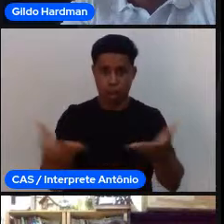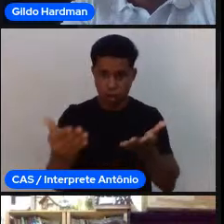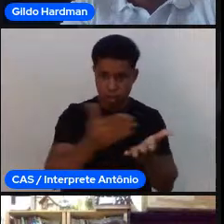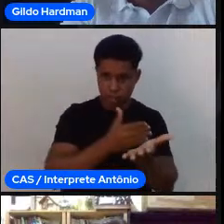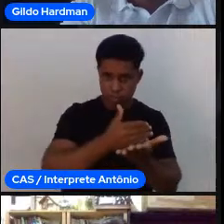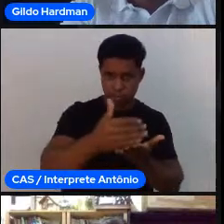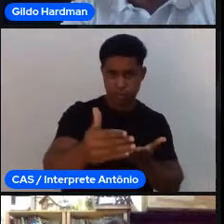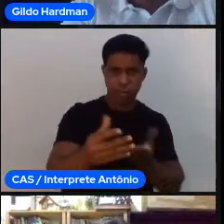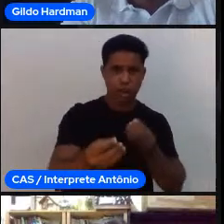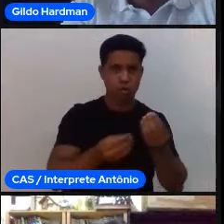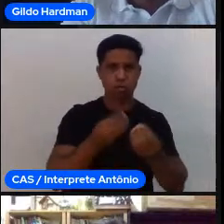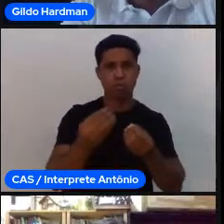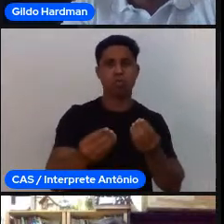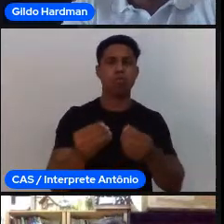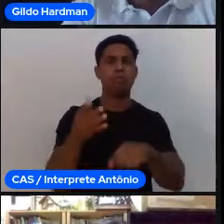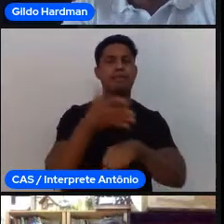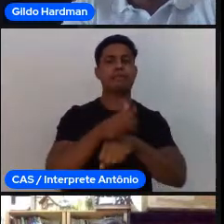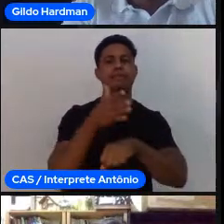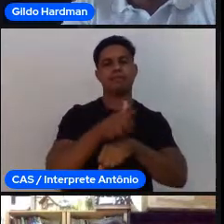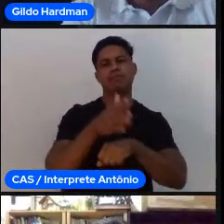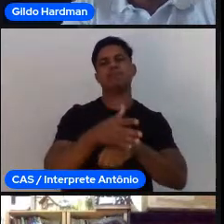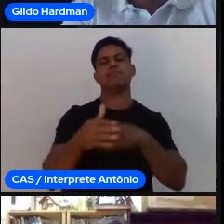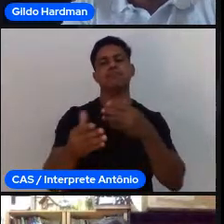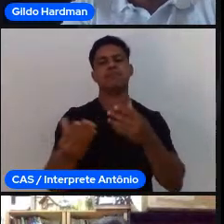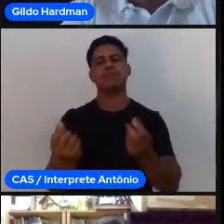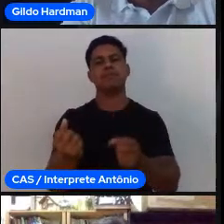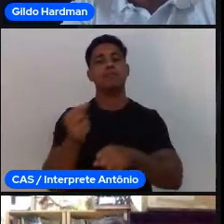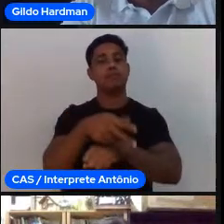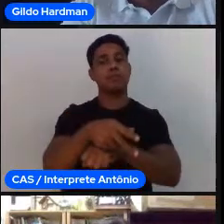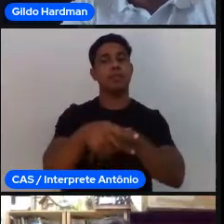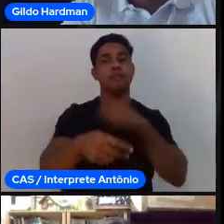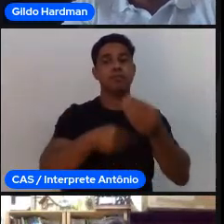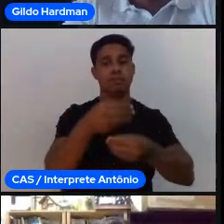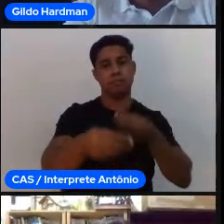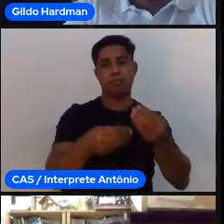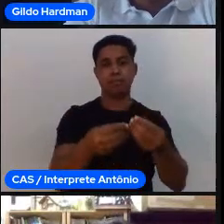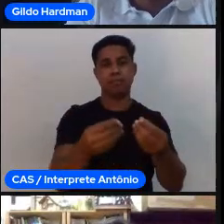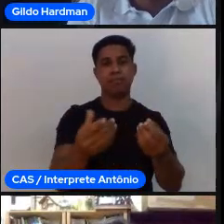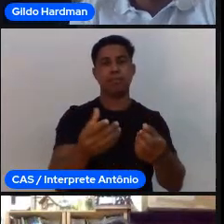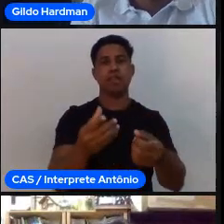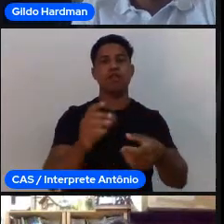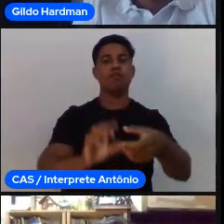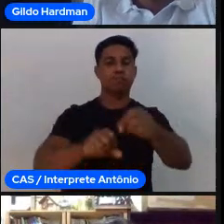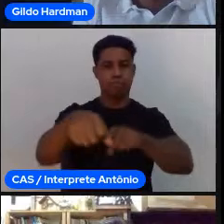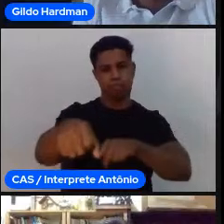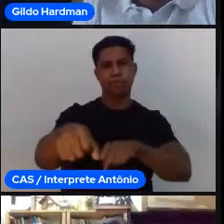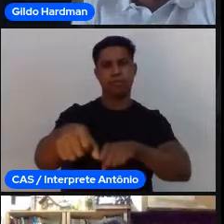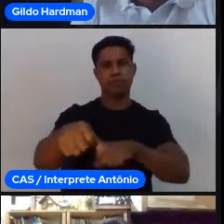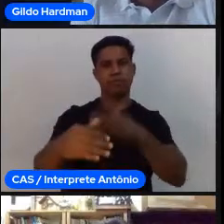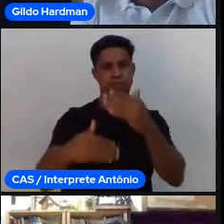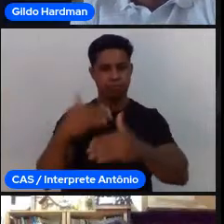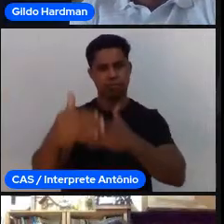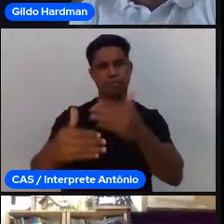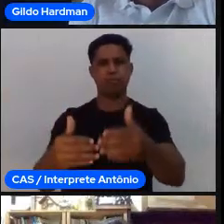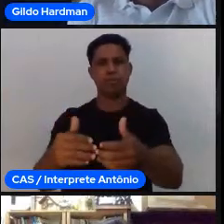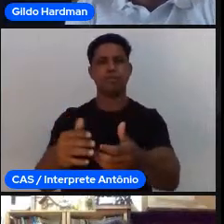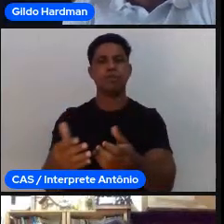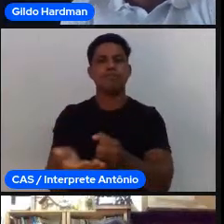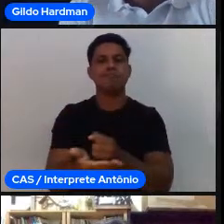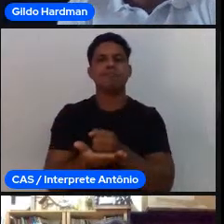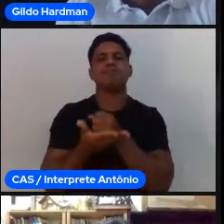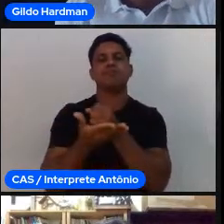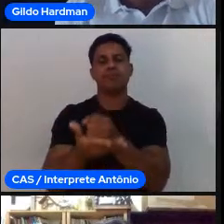treinadoras, vou caminhar para a formação e desenvolvimento desses profissionais e também tocar num ponto tão